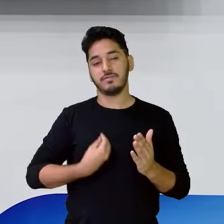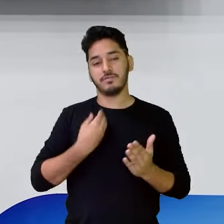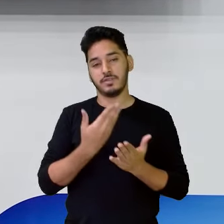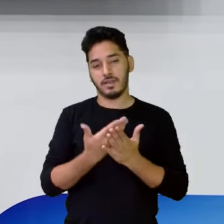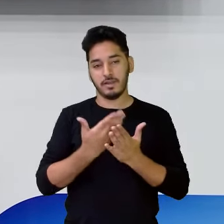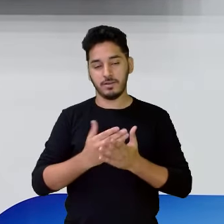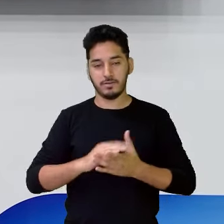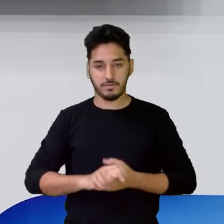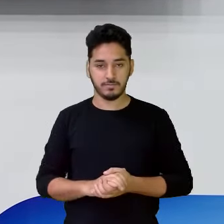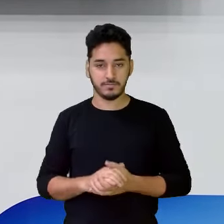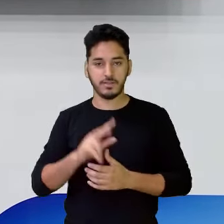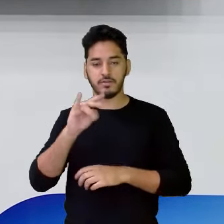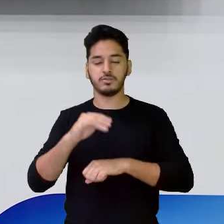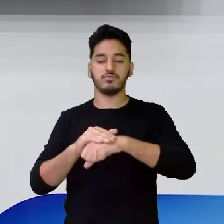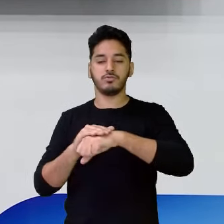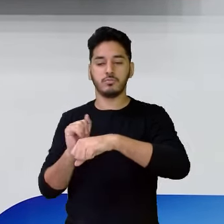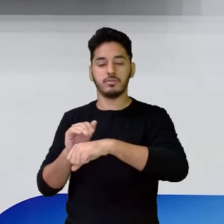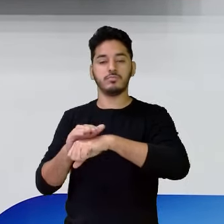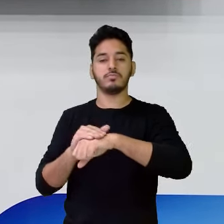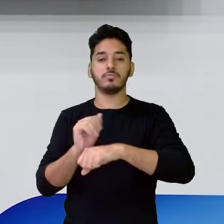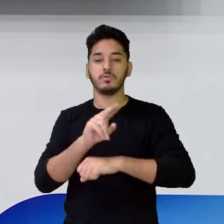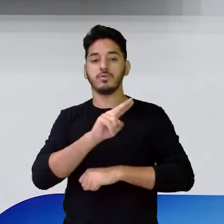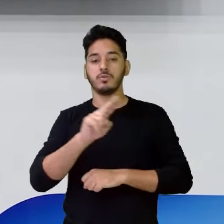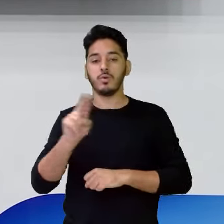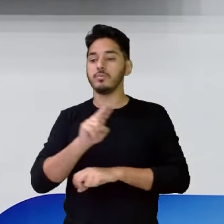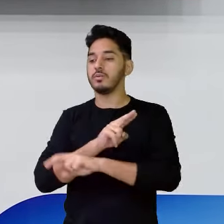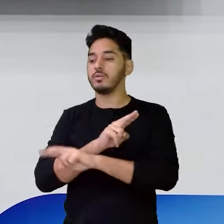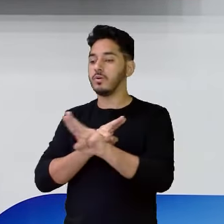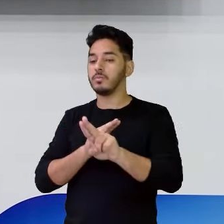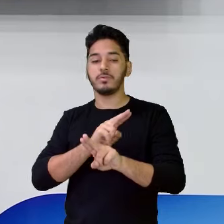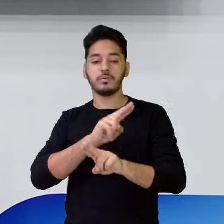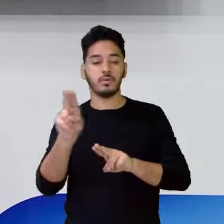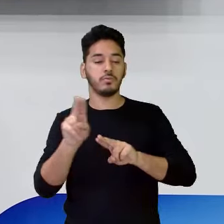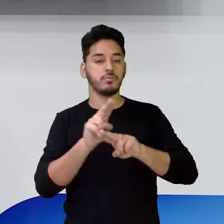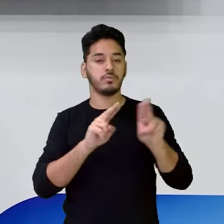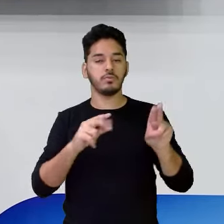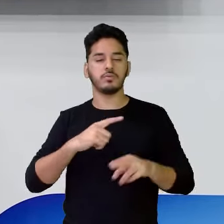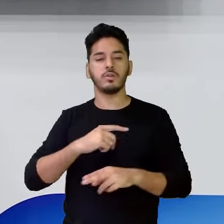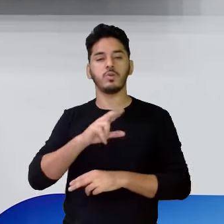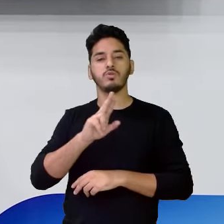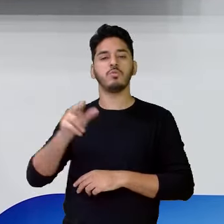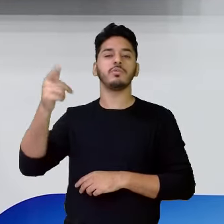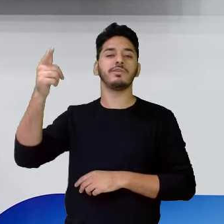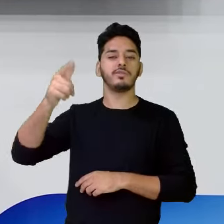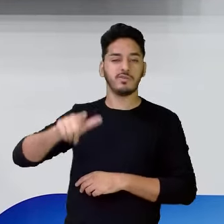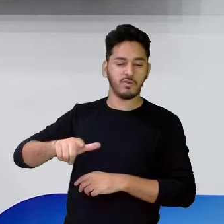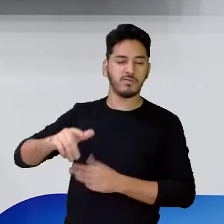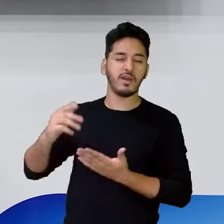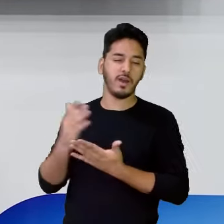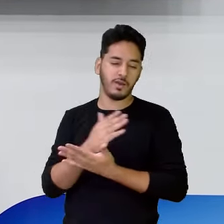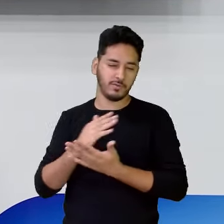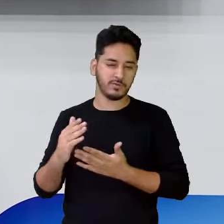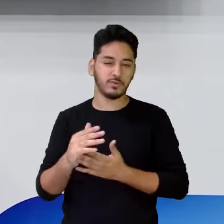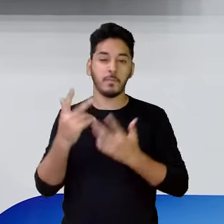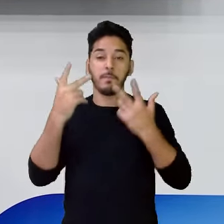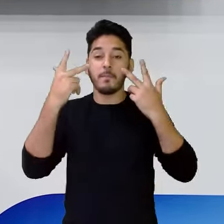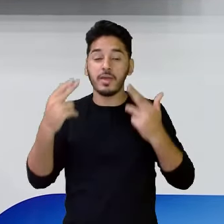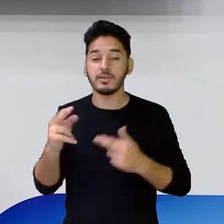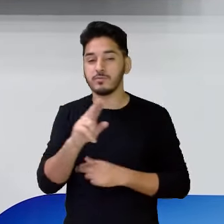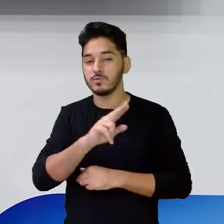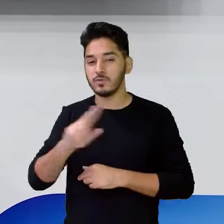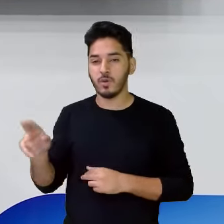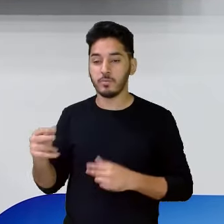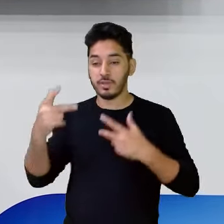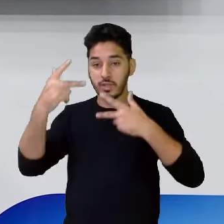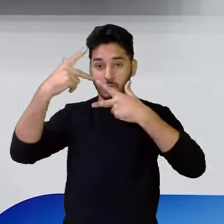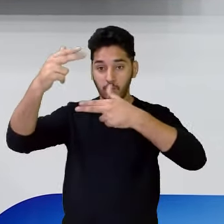na aula. Ela vai chamando você pelo nome. Quando tem aquele nome repetido, tem aqueles estudantes com o mesmo nome, nome